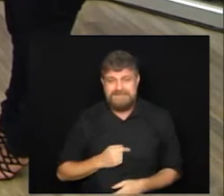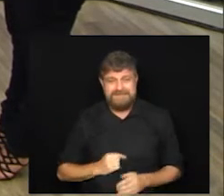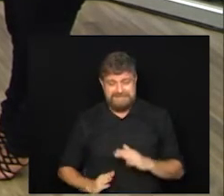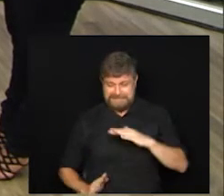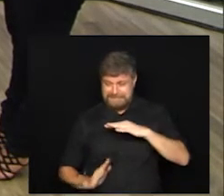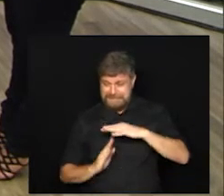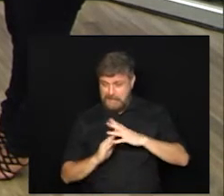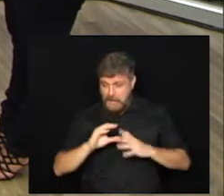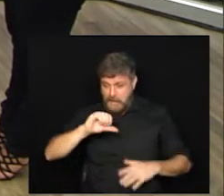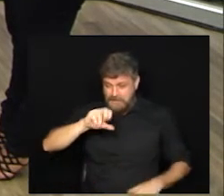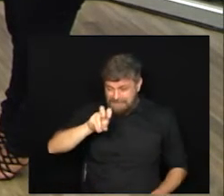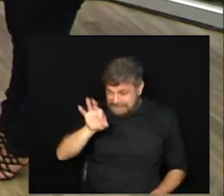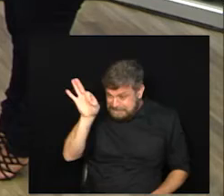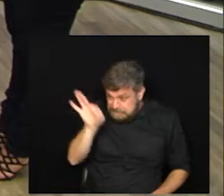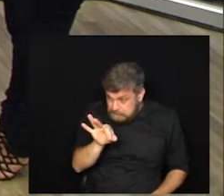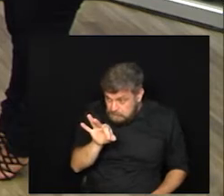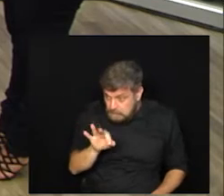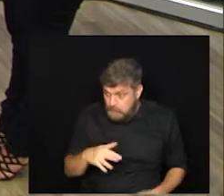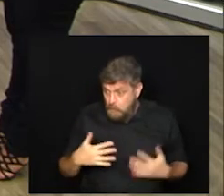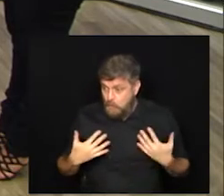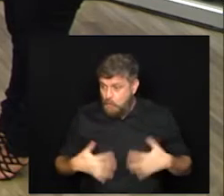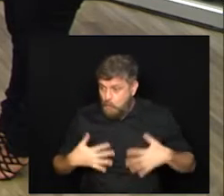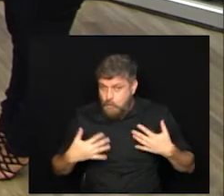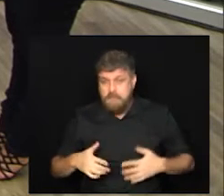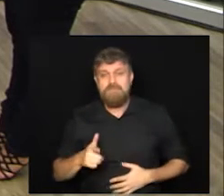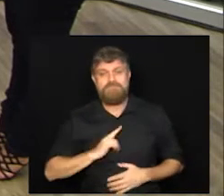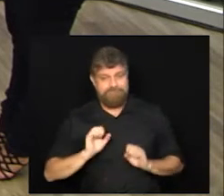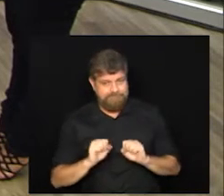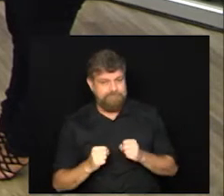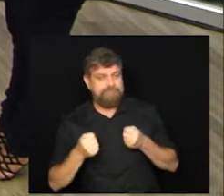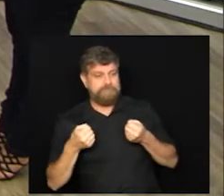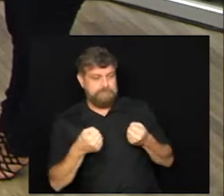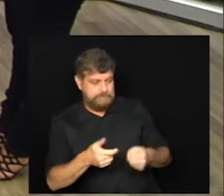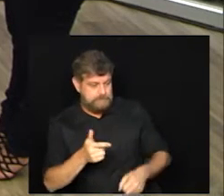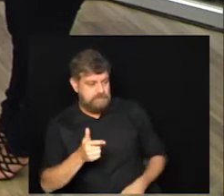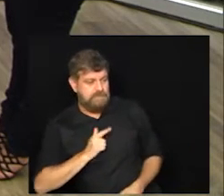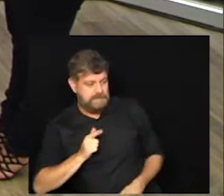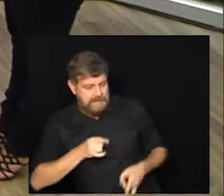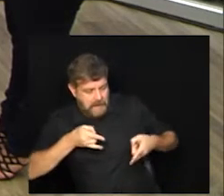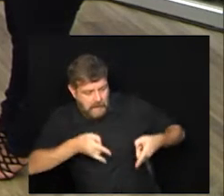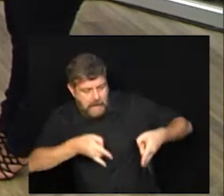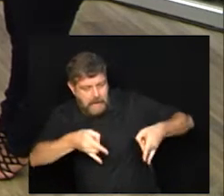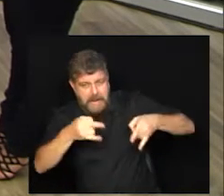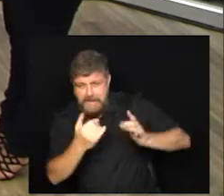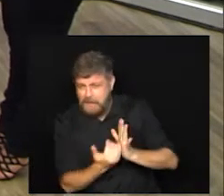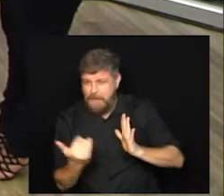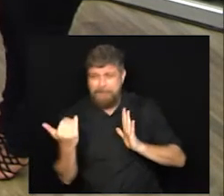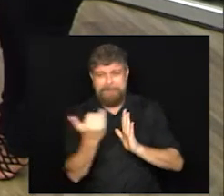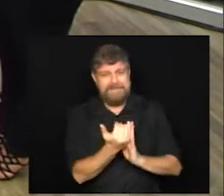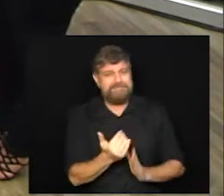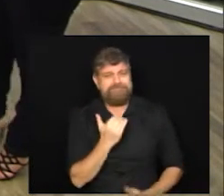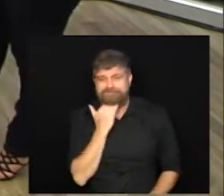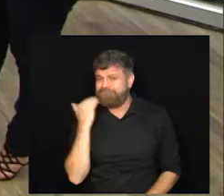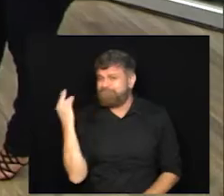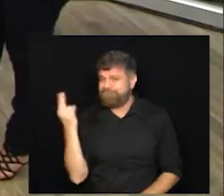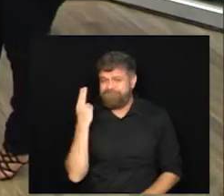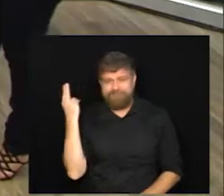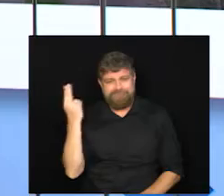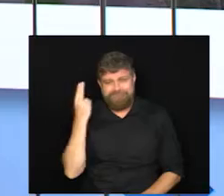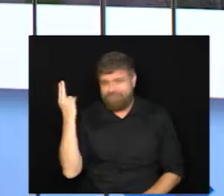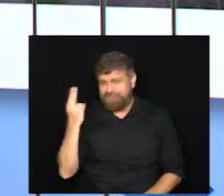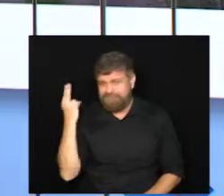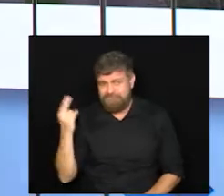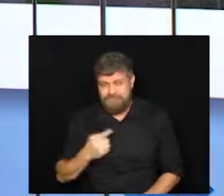95%. Isso, a gente tem tido esforços para o aumento do número de leitos, mas isso não tem sido o suficiente.